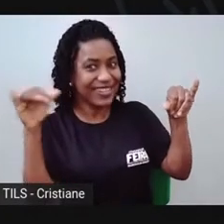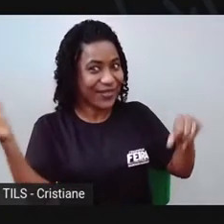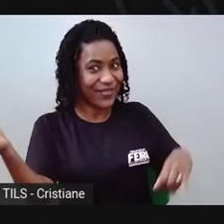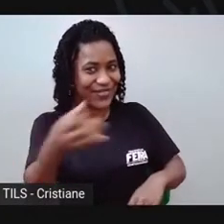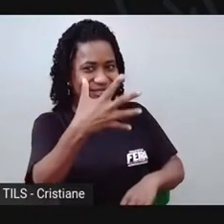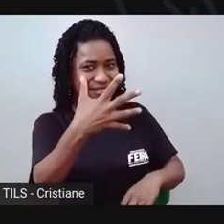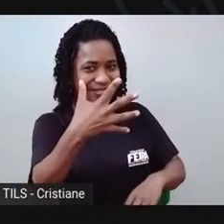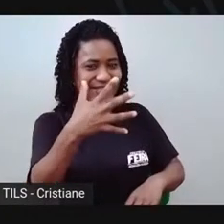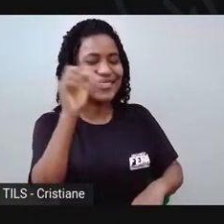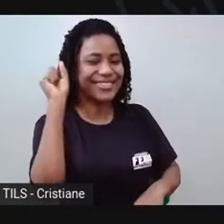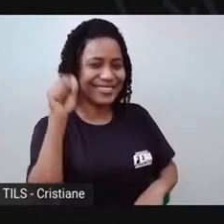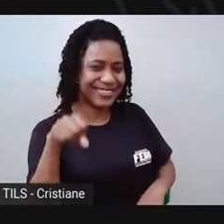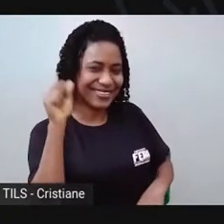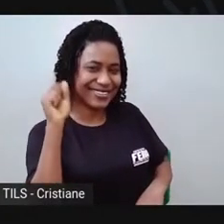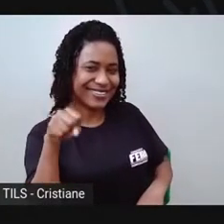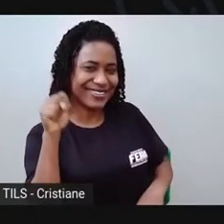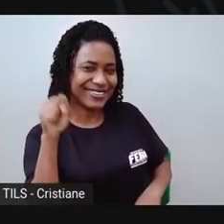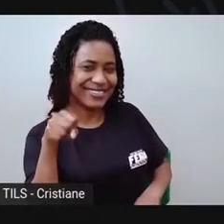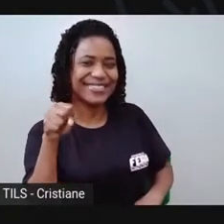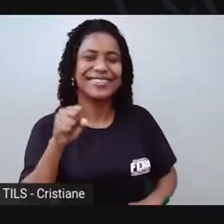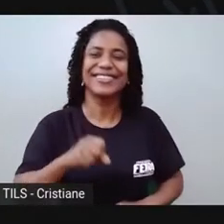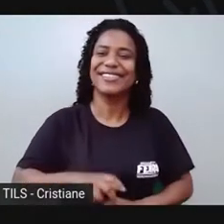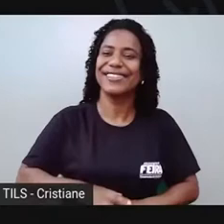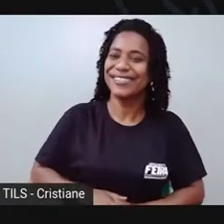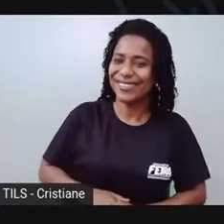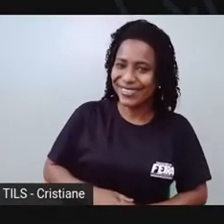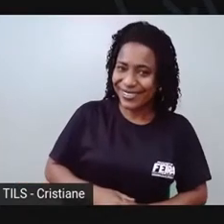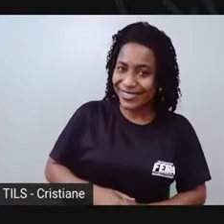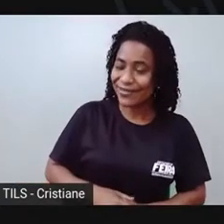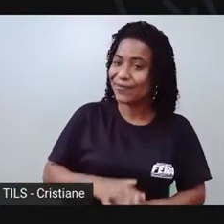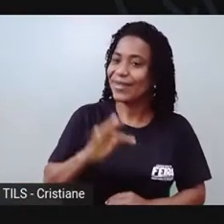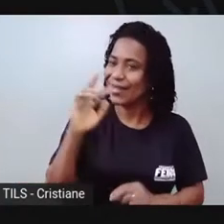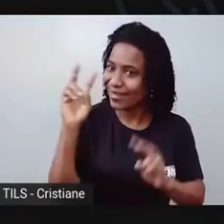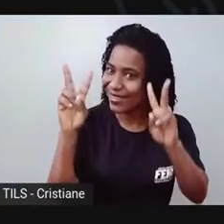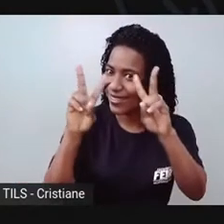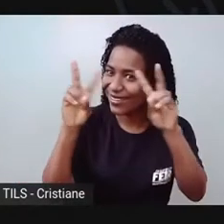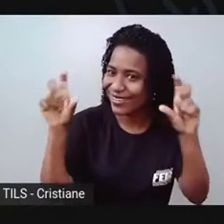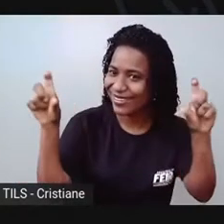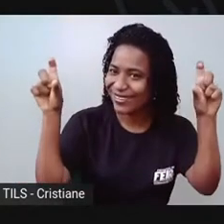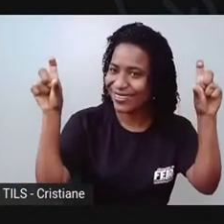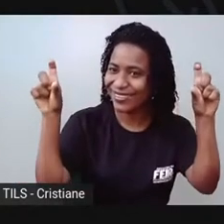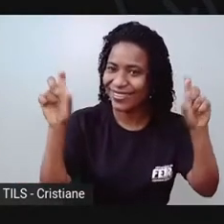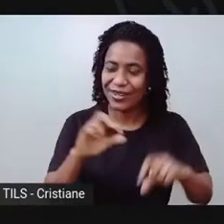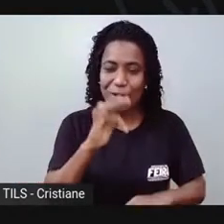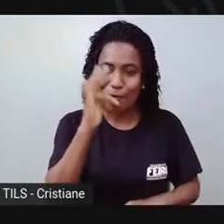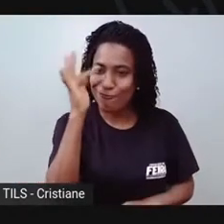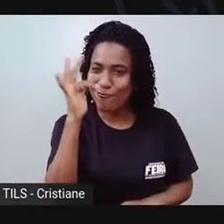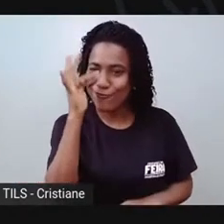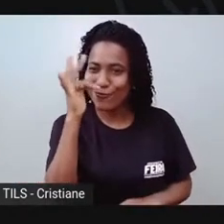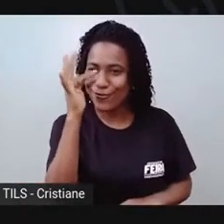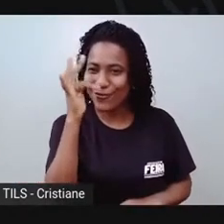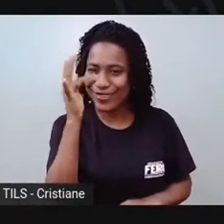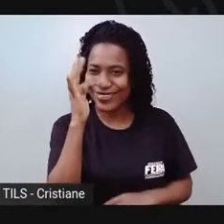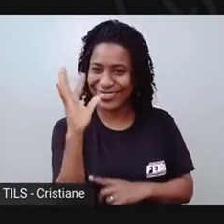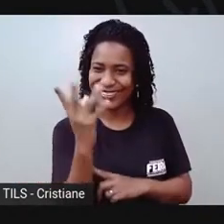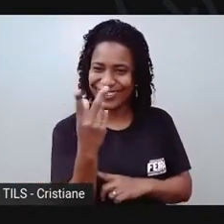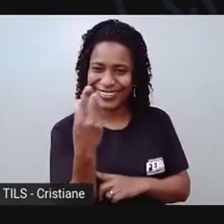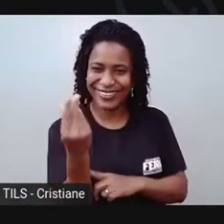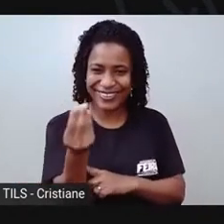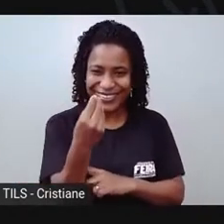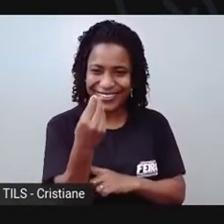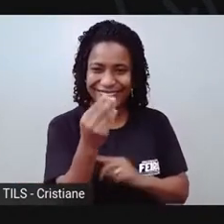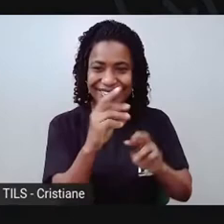Estamos falando sobre as flores! Isso mesmo, meninada! Nós